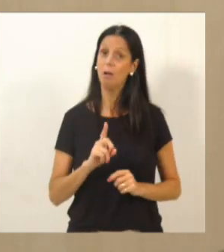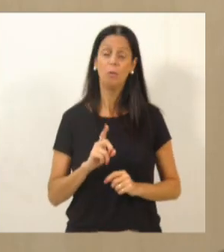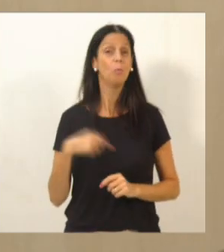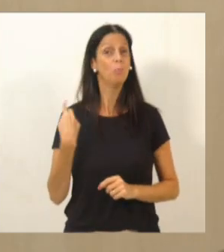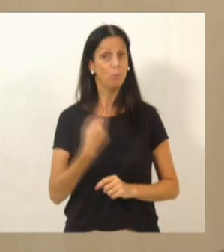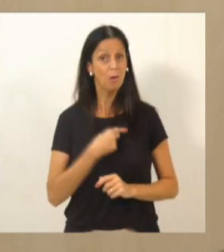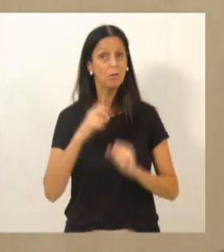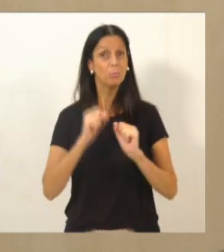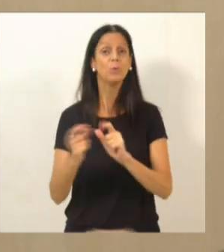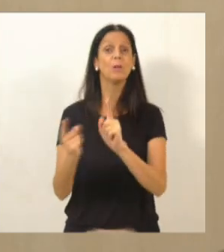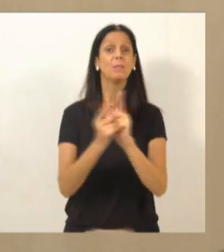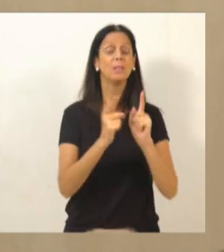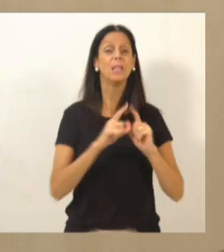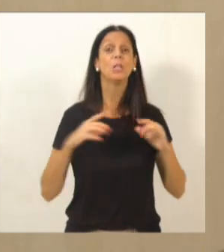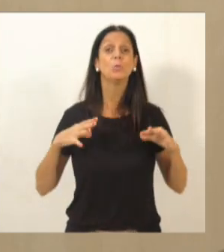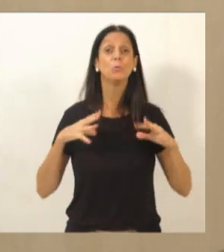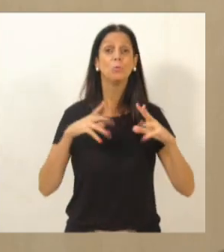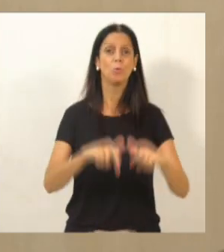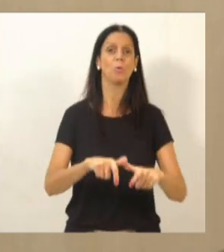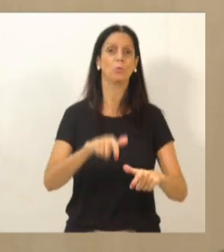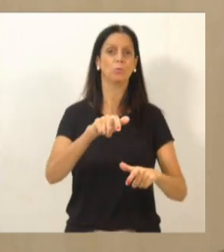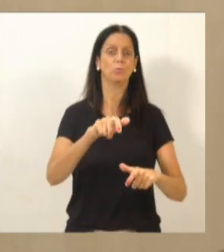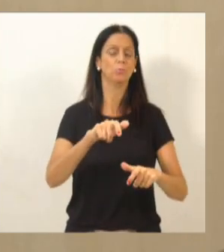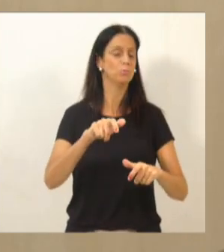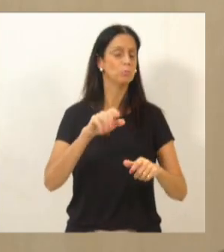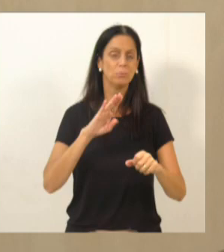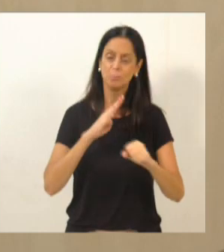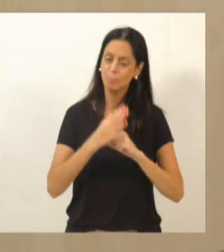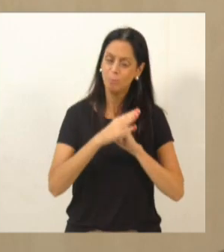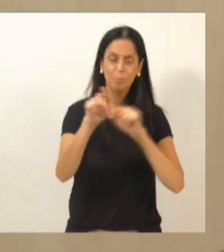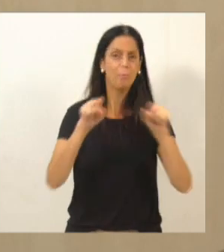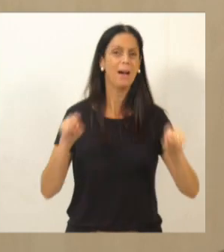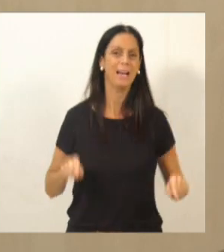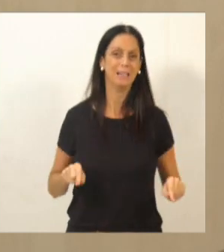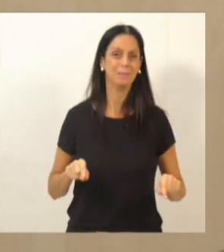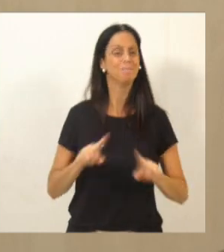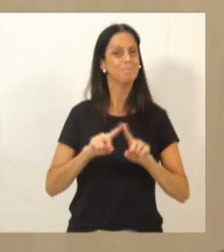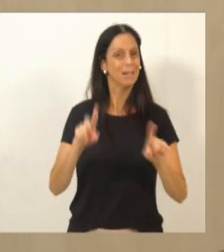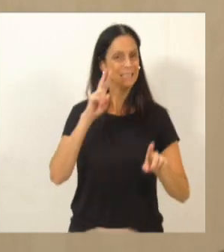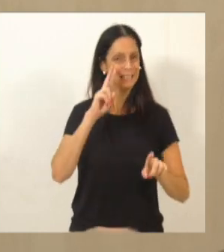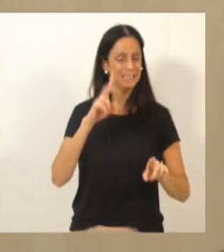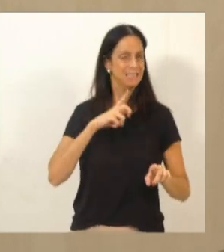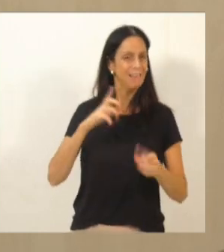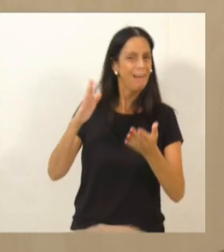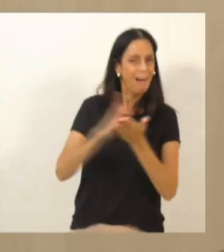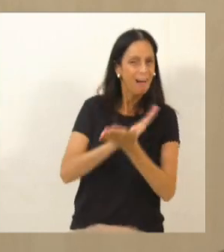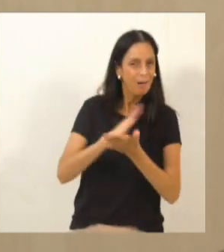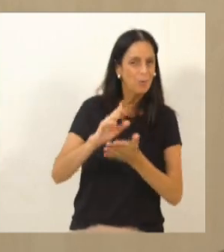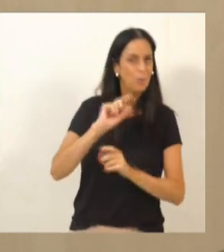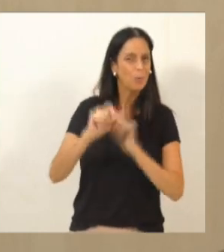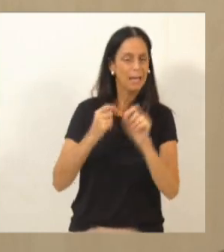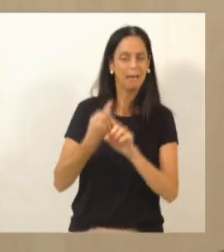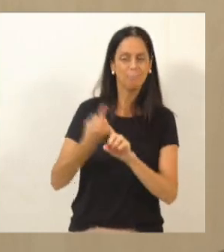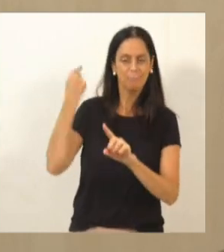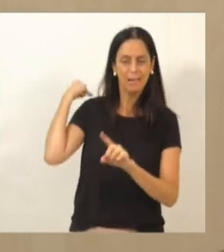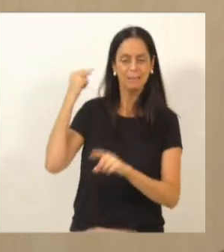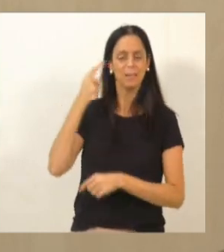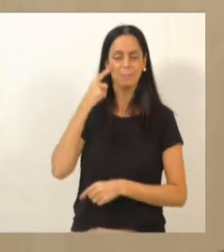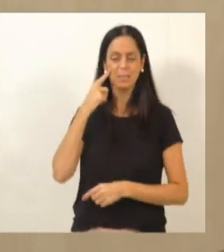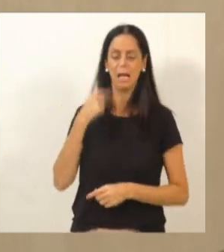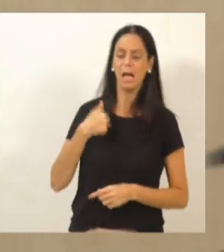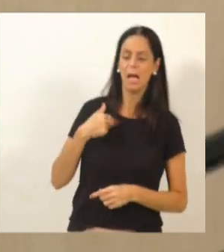comunidade, é aquele que lembra que anos atrás também trocava-se voto por carrinho de mão, por brita,